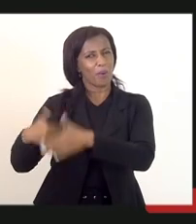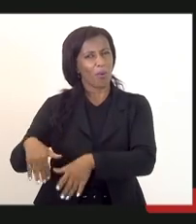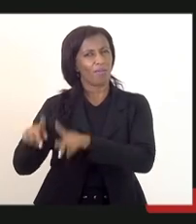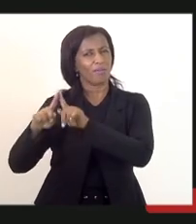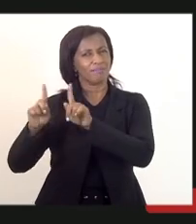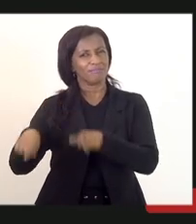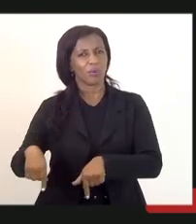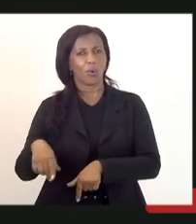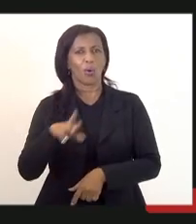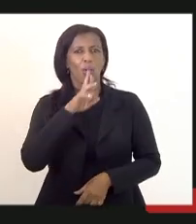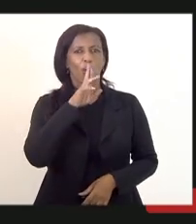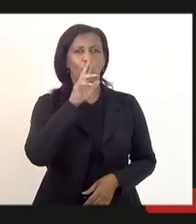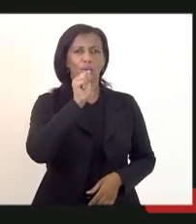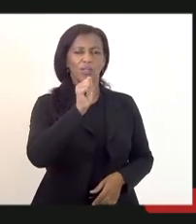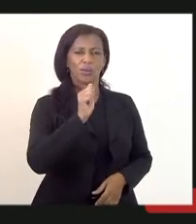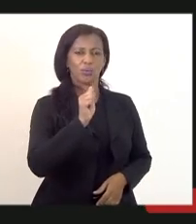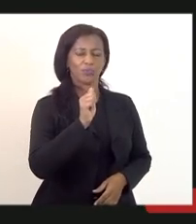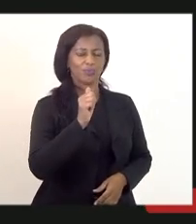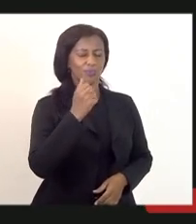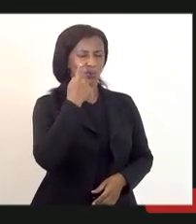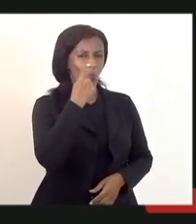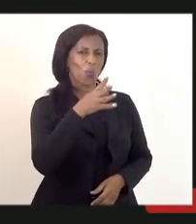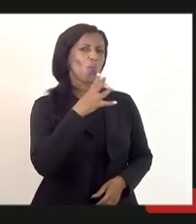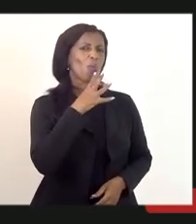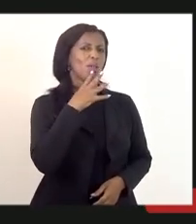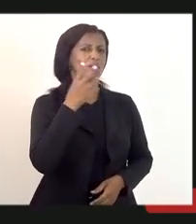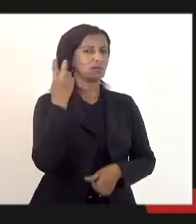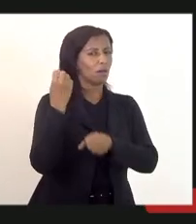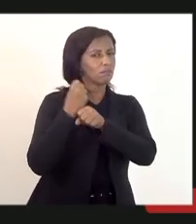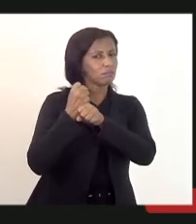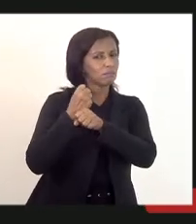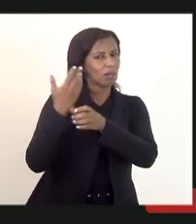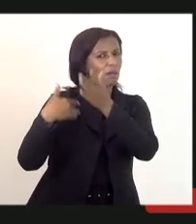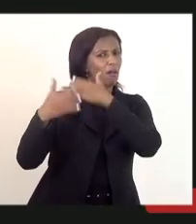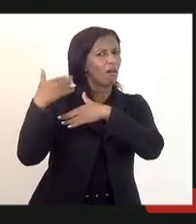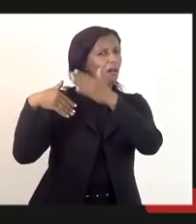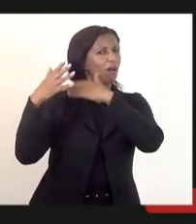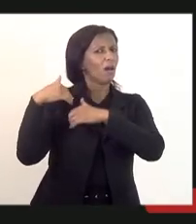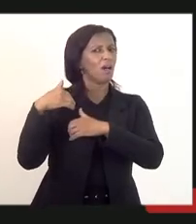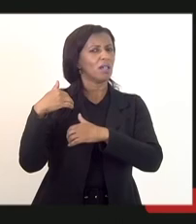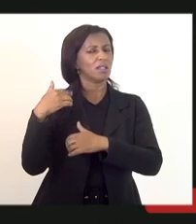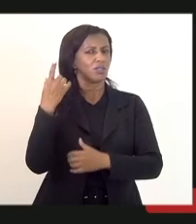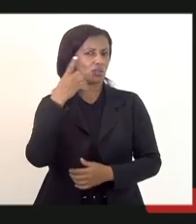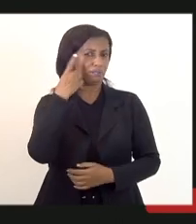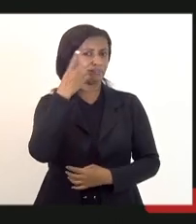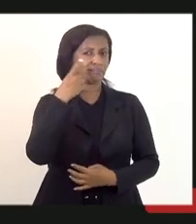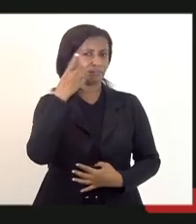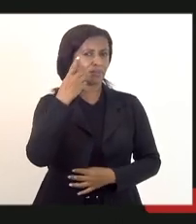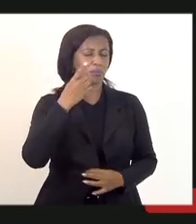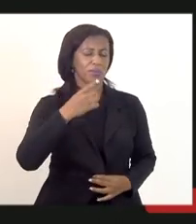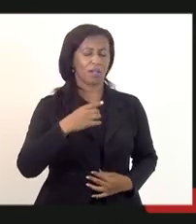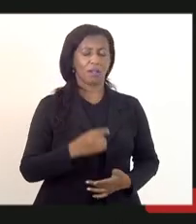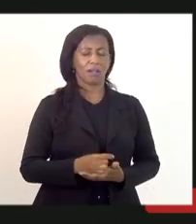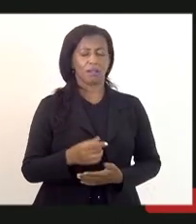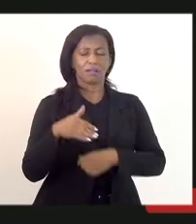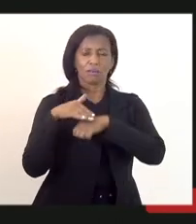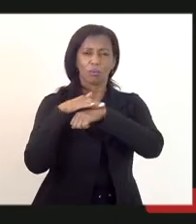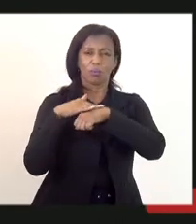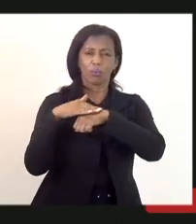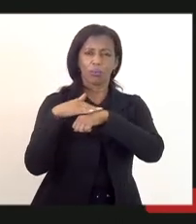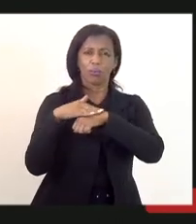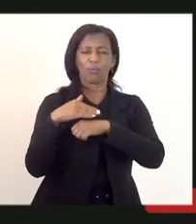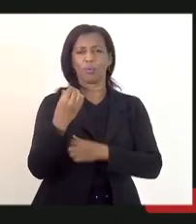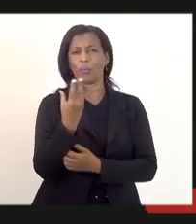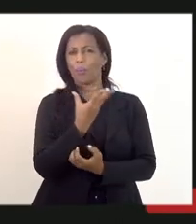o deputado eu conheço antes mesmo de exercer algum cargo público e a gente sempre conversou muito